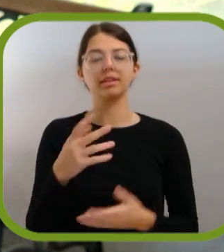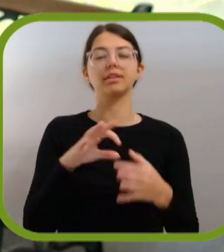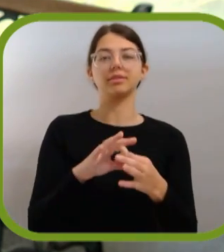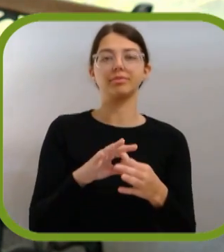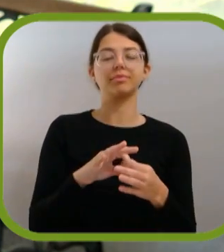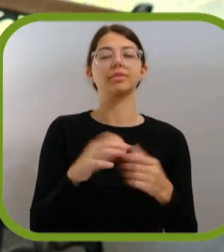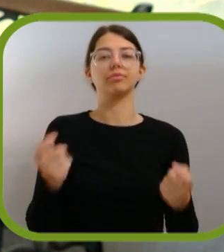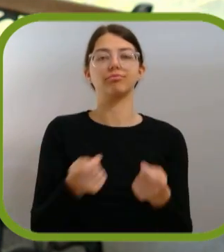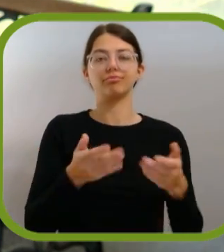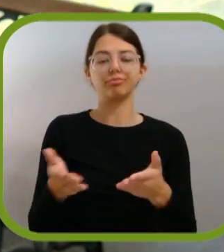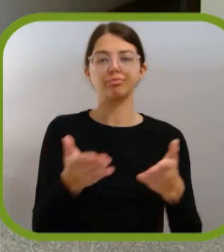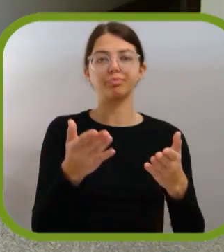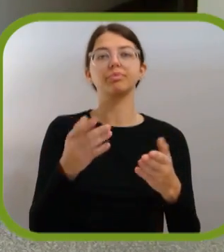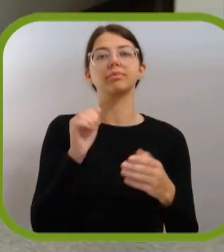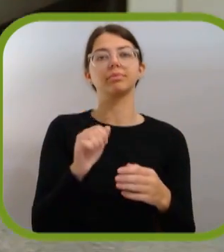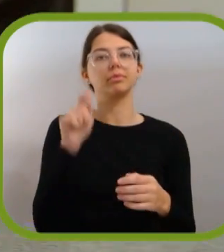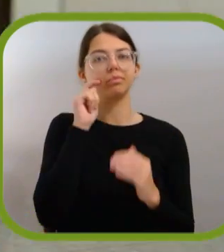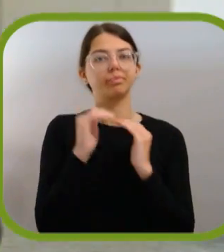promoção da sustentabilidade turística.